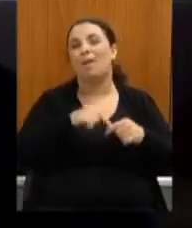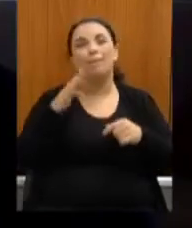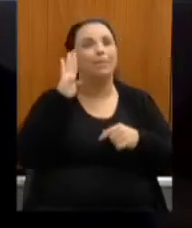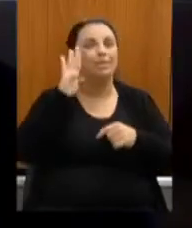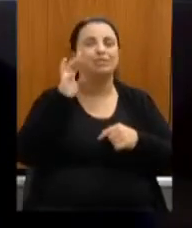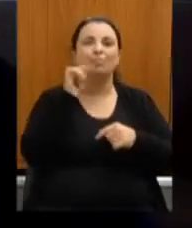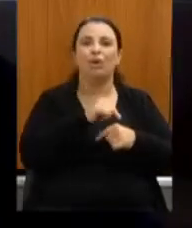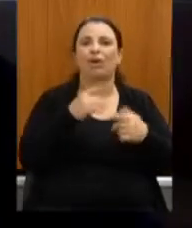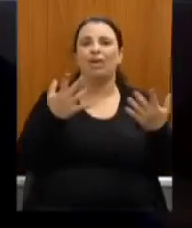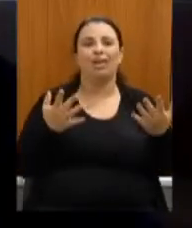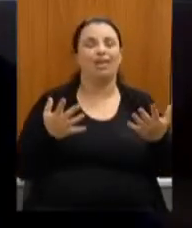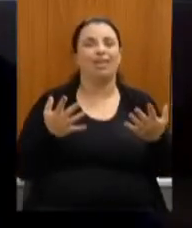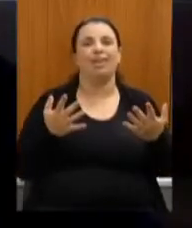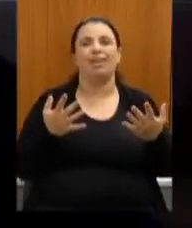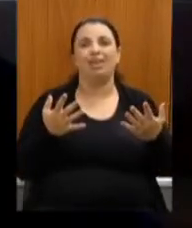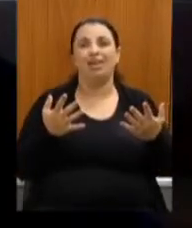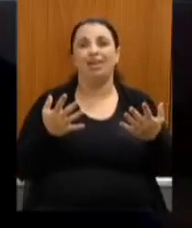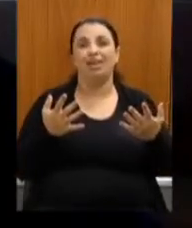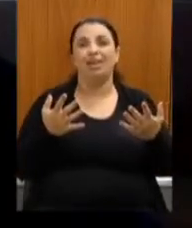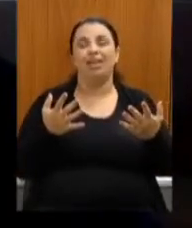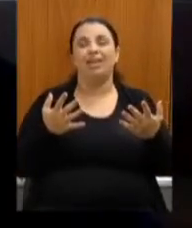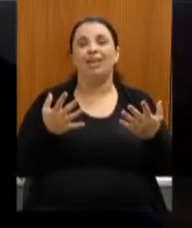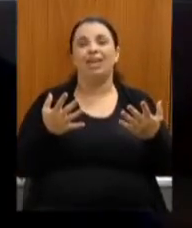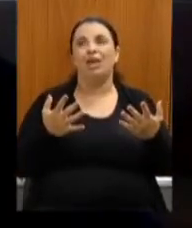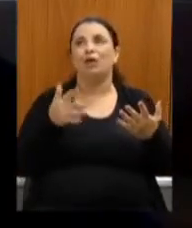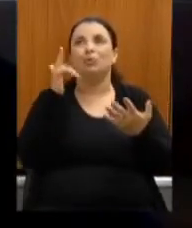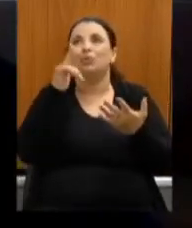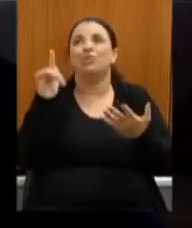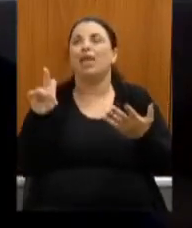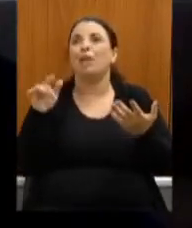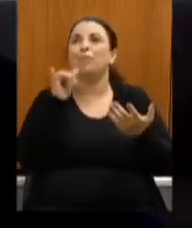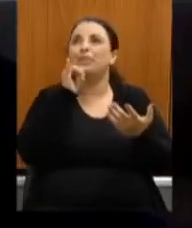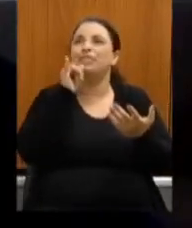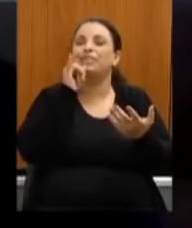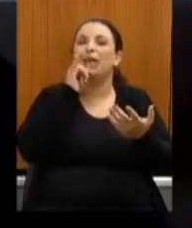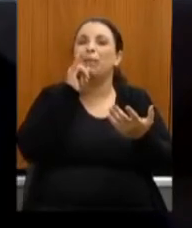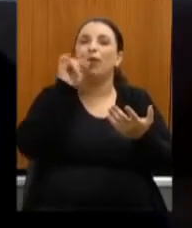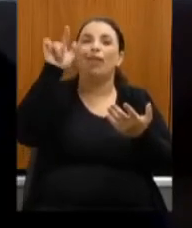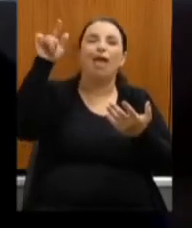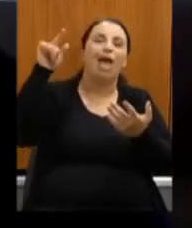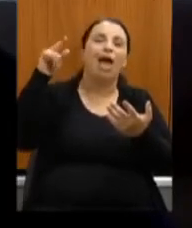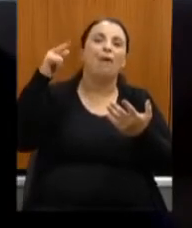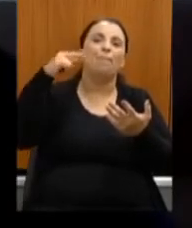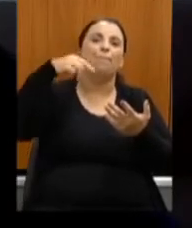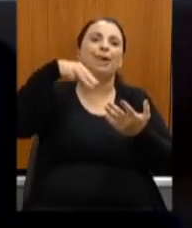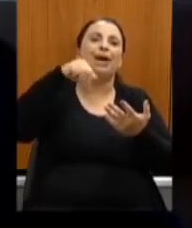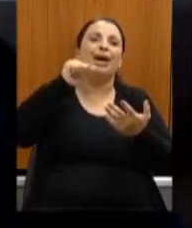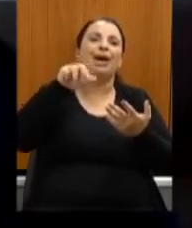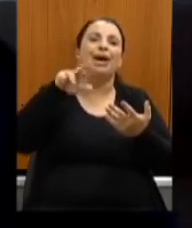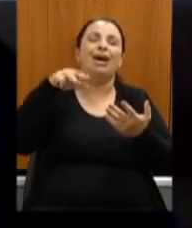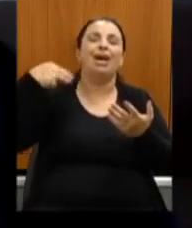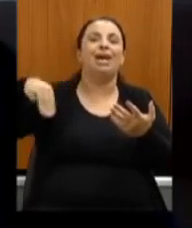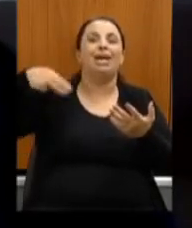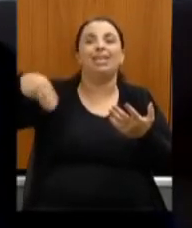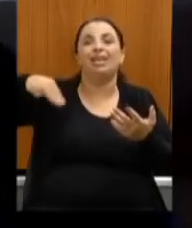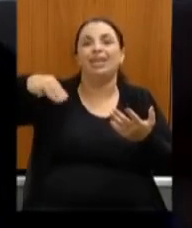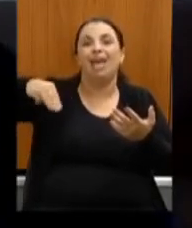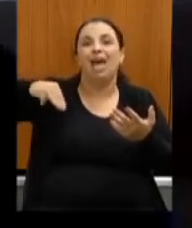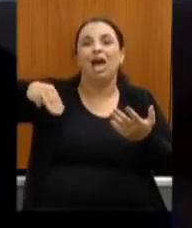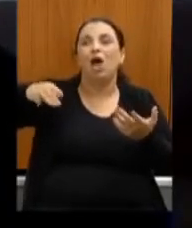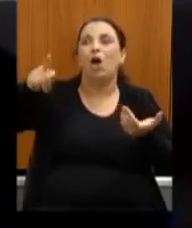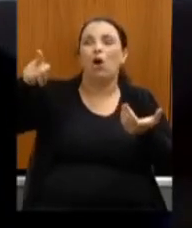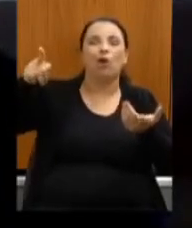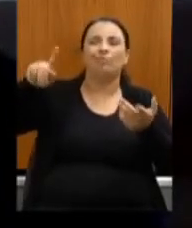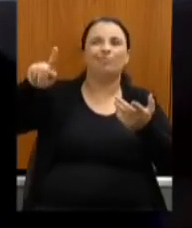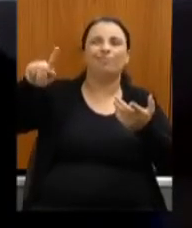não tem sós de de Maranhense não tem nada não tem nada para ninguém porque ali pelo